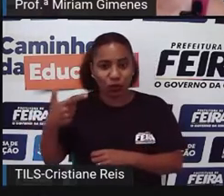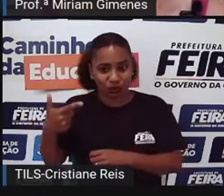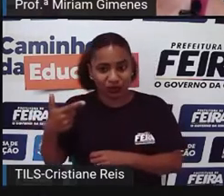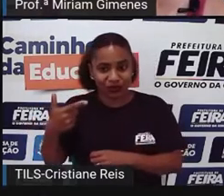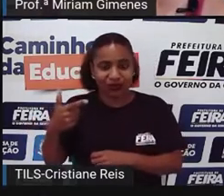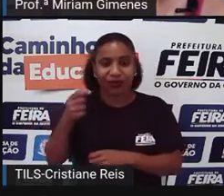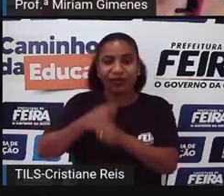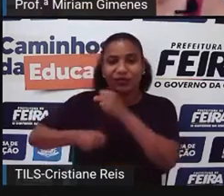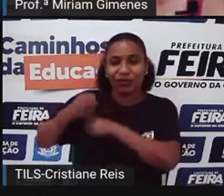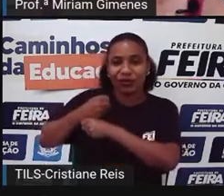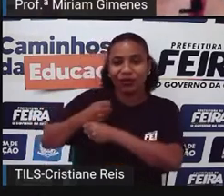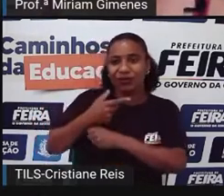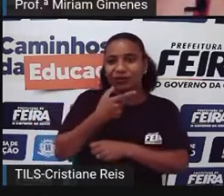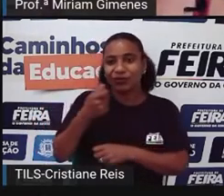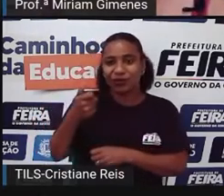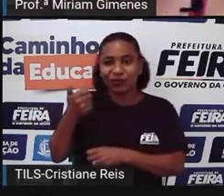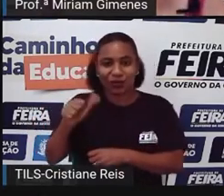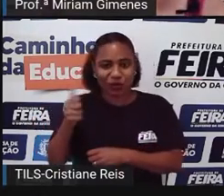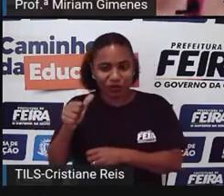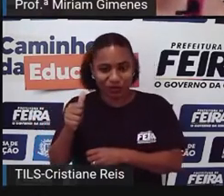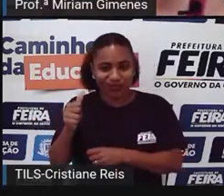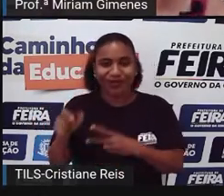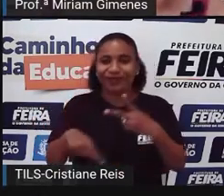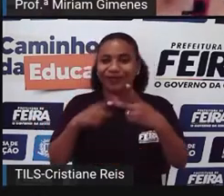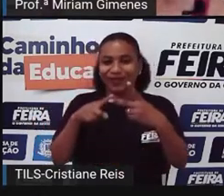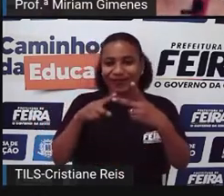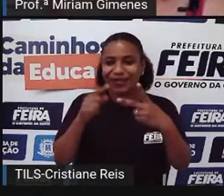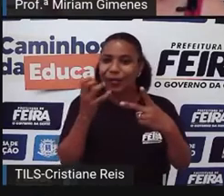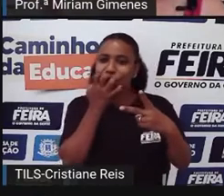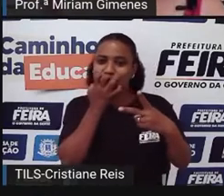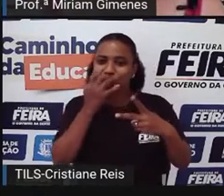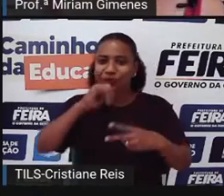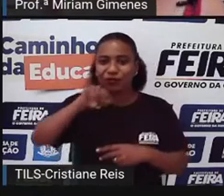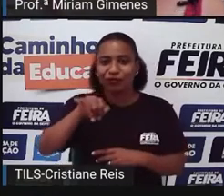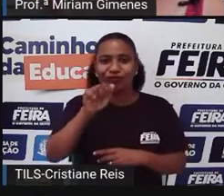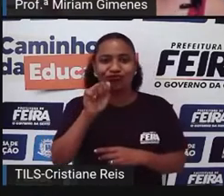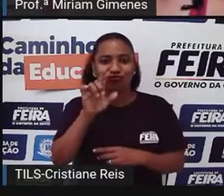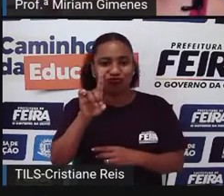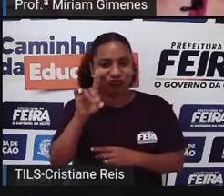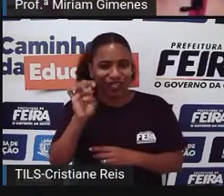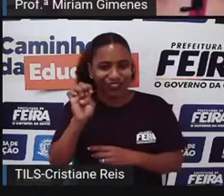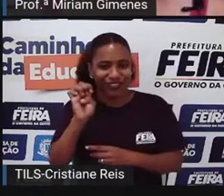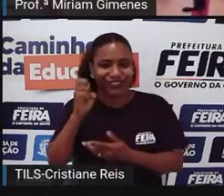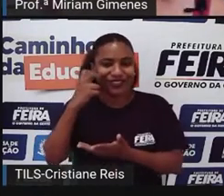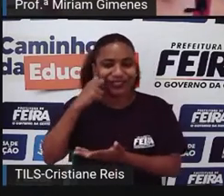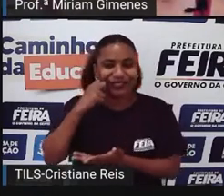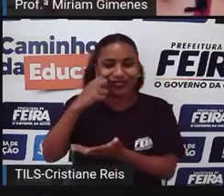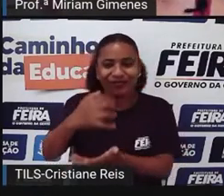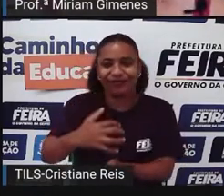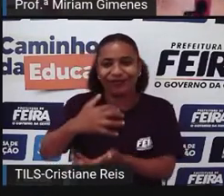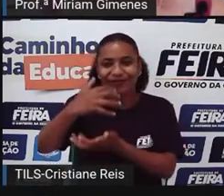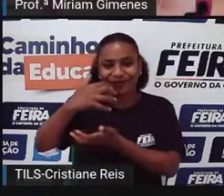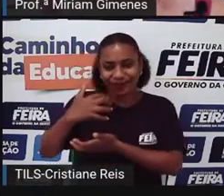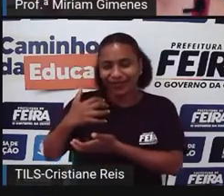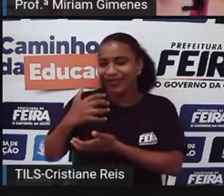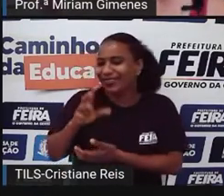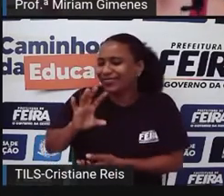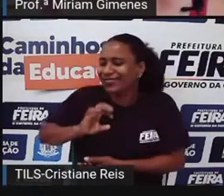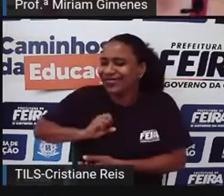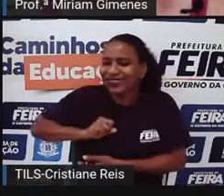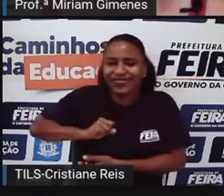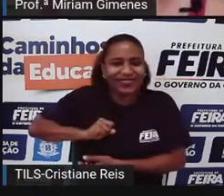Foi que eu adotei a Jade A primeira cadela Que eu adotei do abrigo, né? E Jade era a paixão da gente